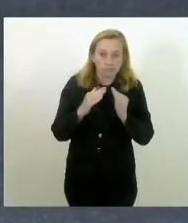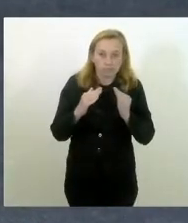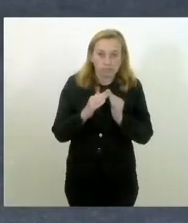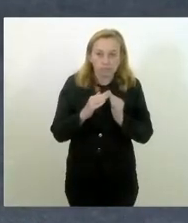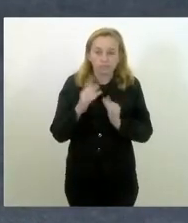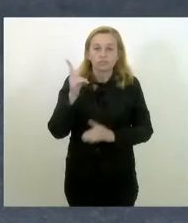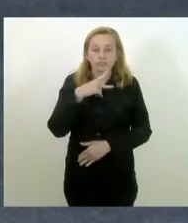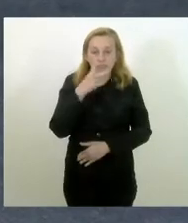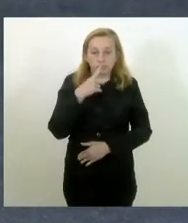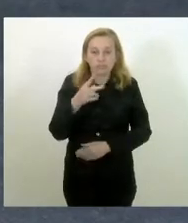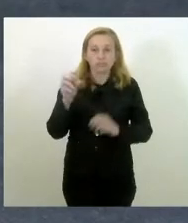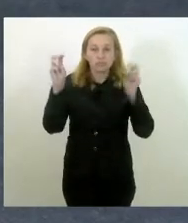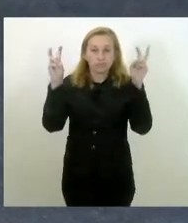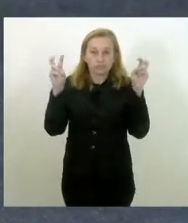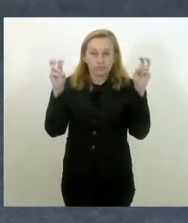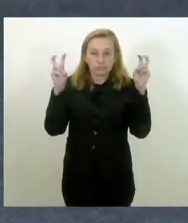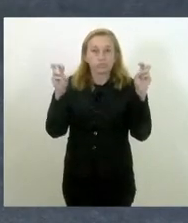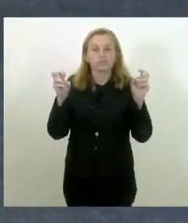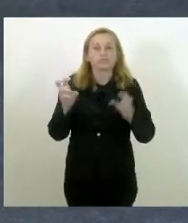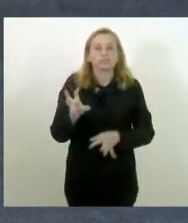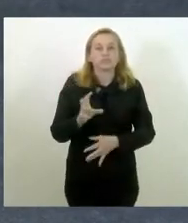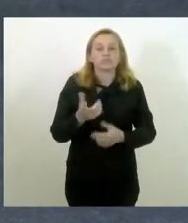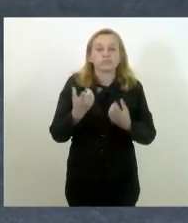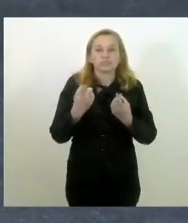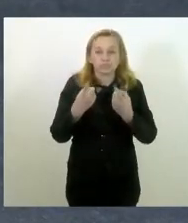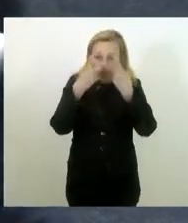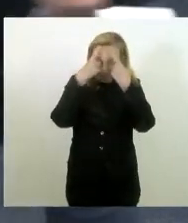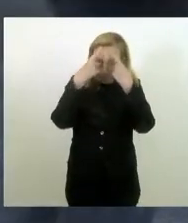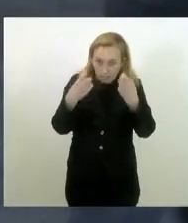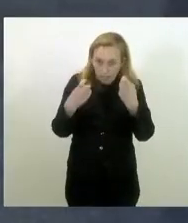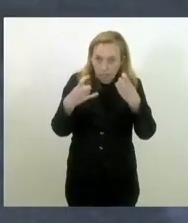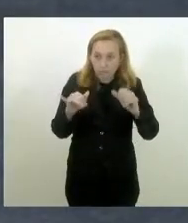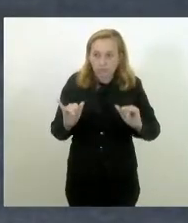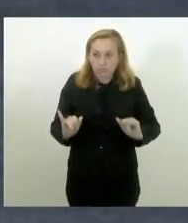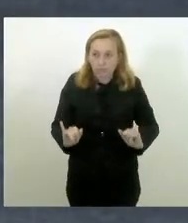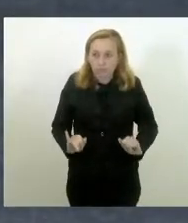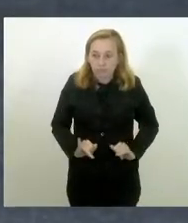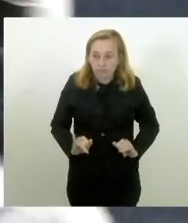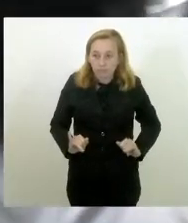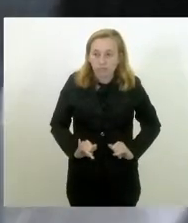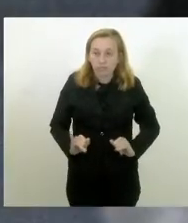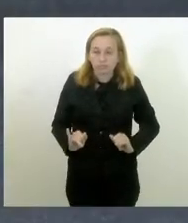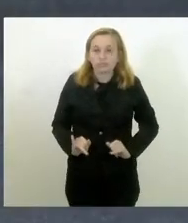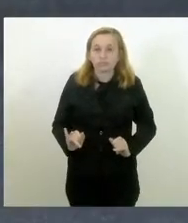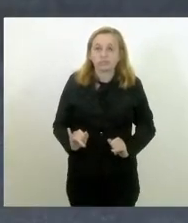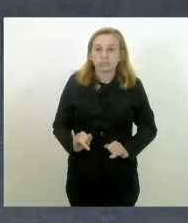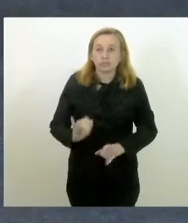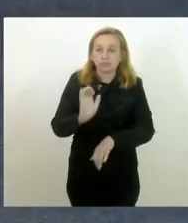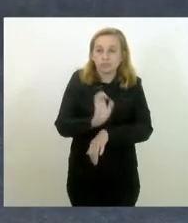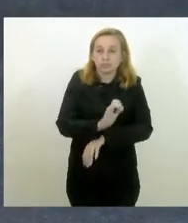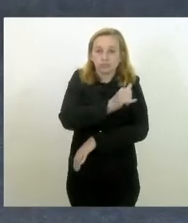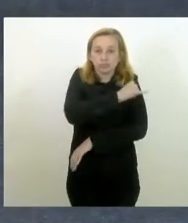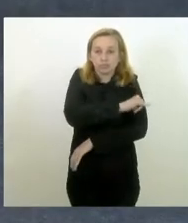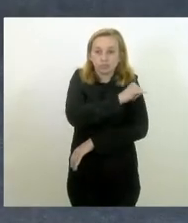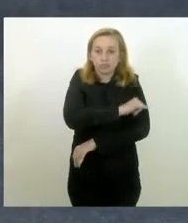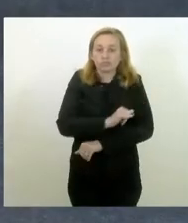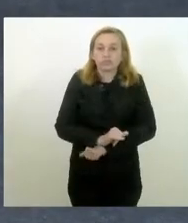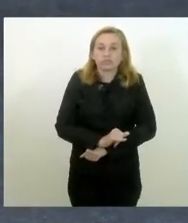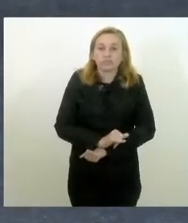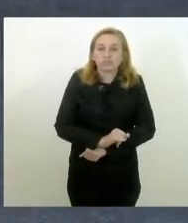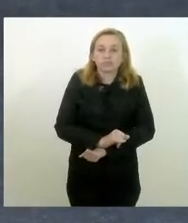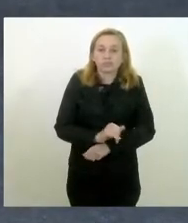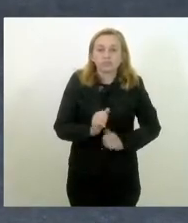tratar sobre a questão da violência que as mulheres estão sofrendo no estado do Rio de Janeiro, nós